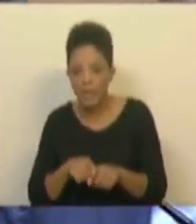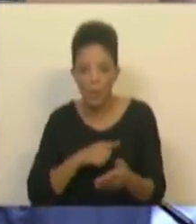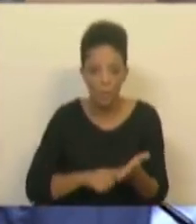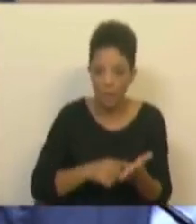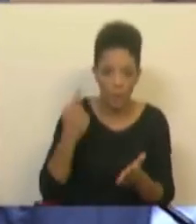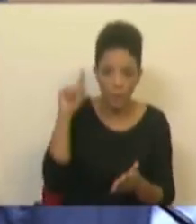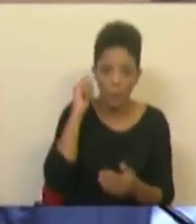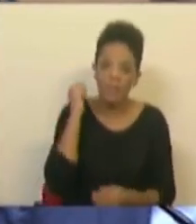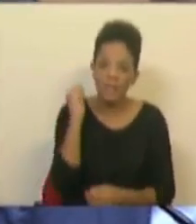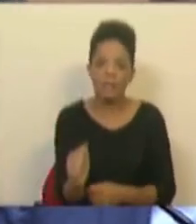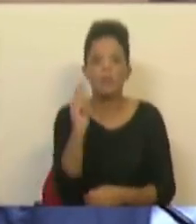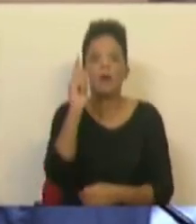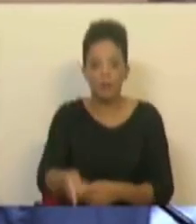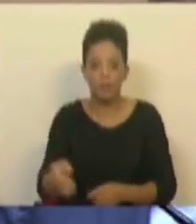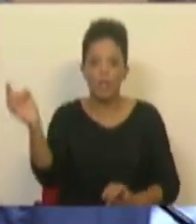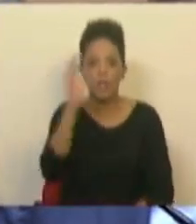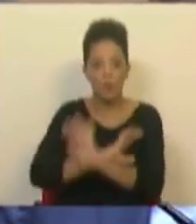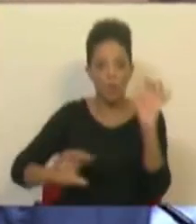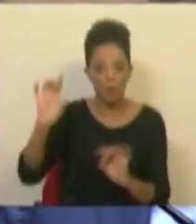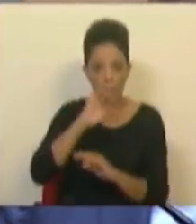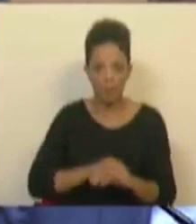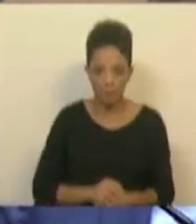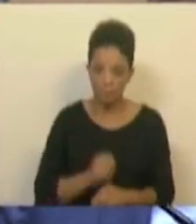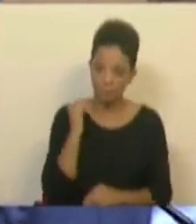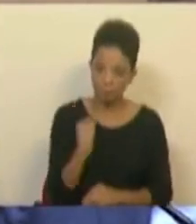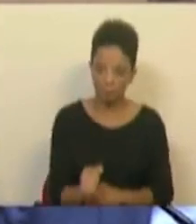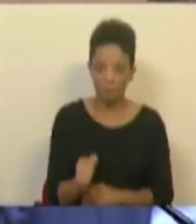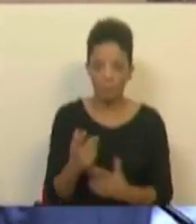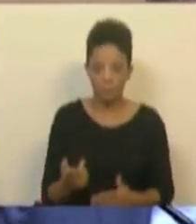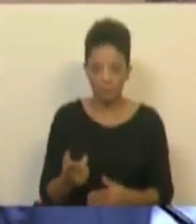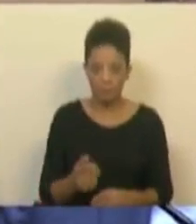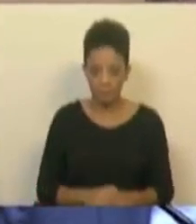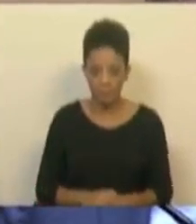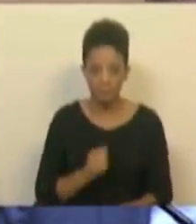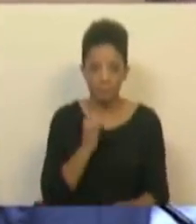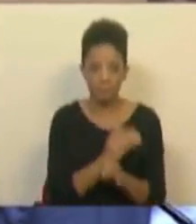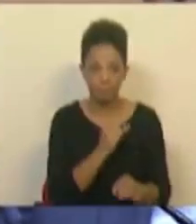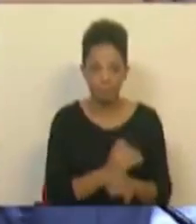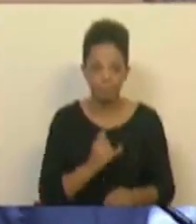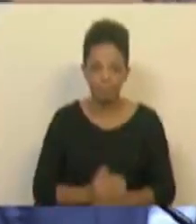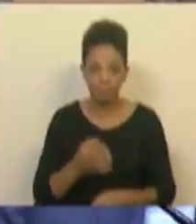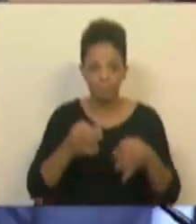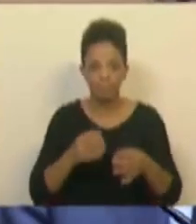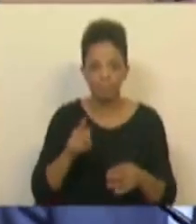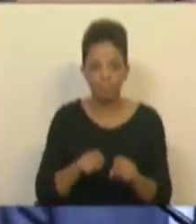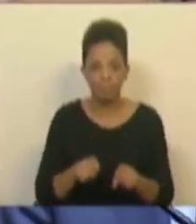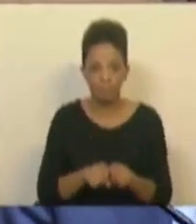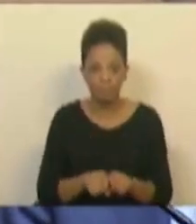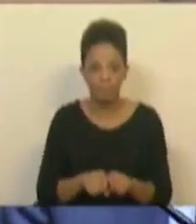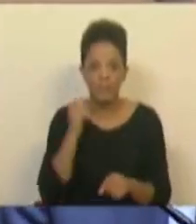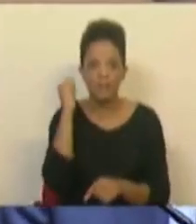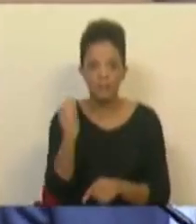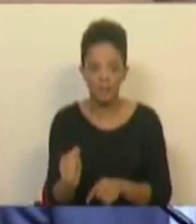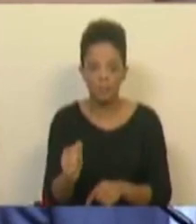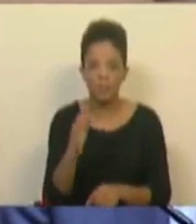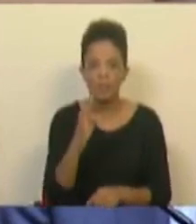belgas. São crimes europeus. São aquilo que, noutras entidades jurídicas, seriam considerados crimes